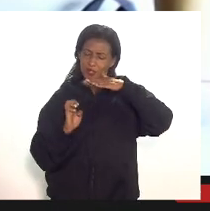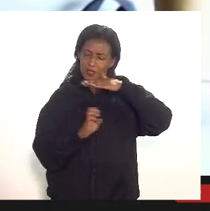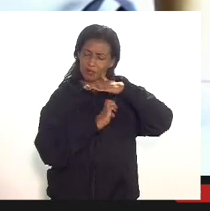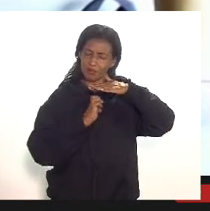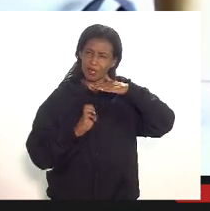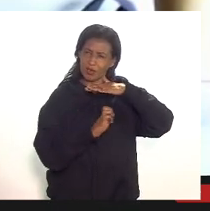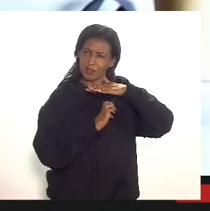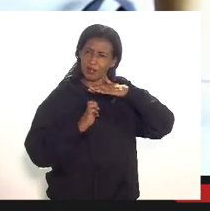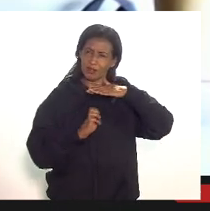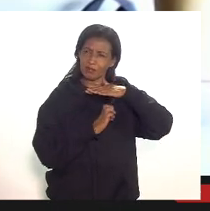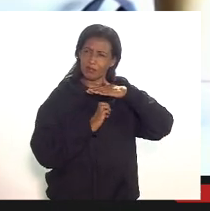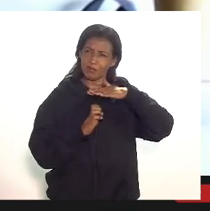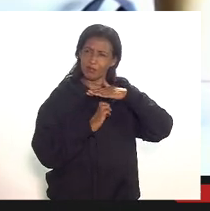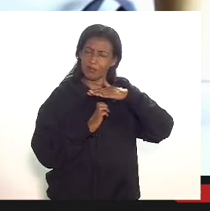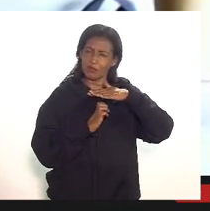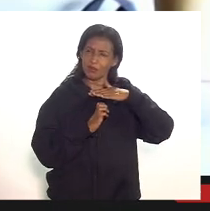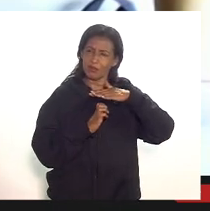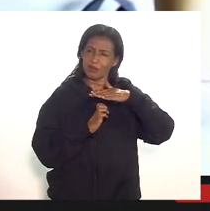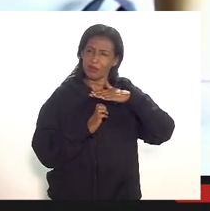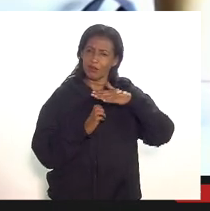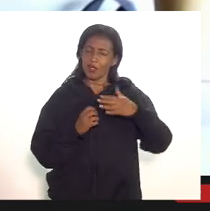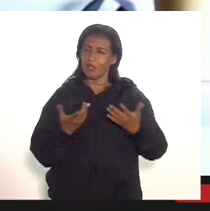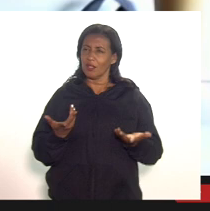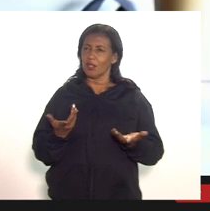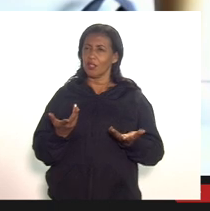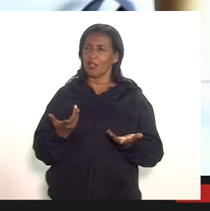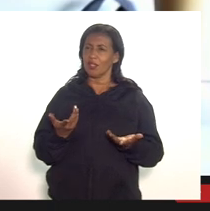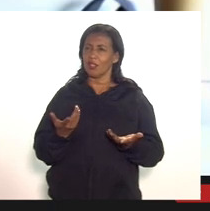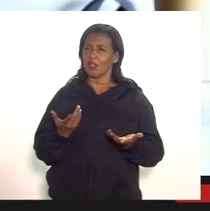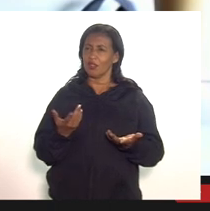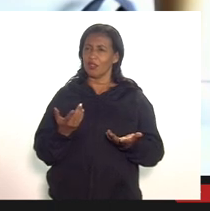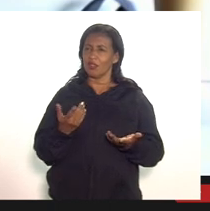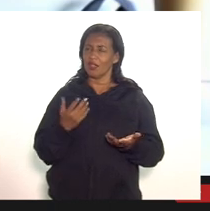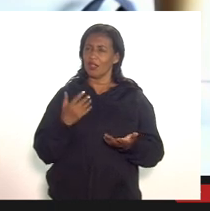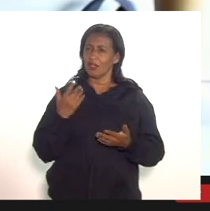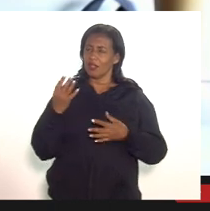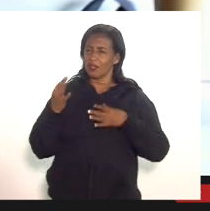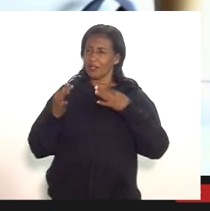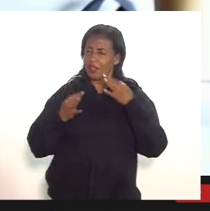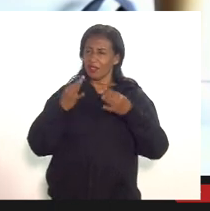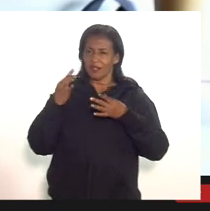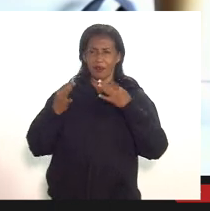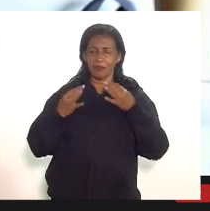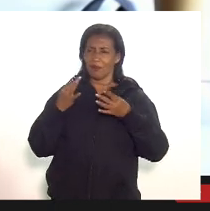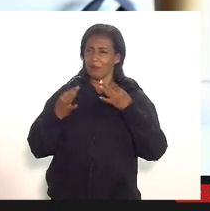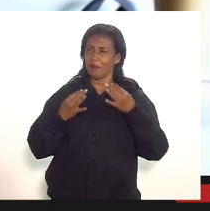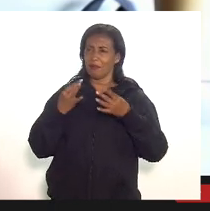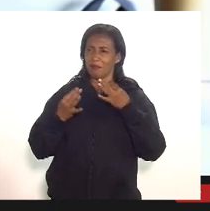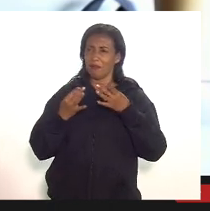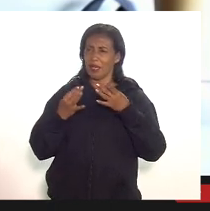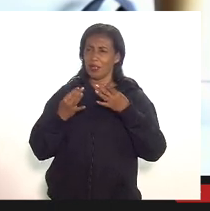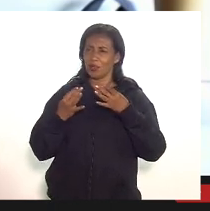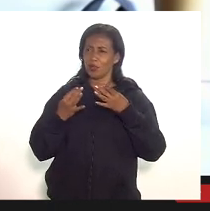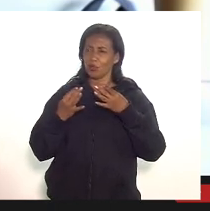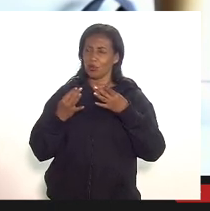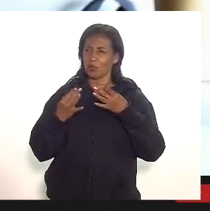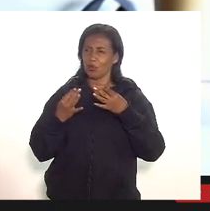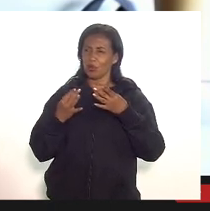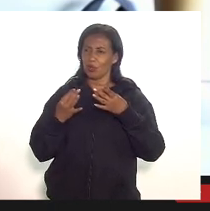nos tratam de uma forma aviltante se apropriando